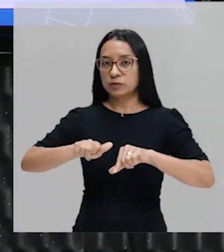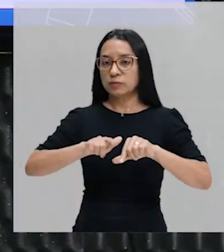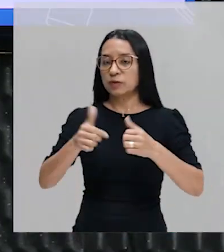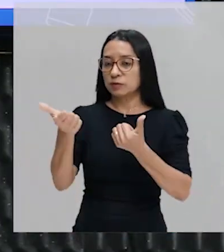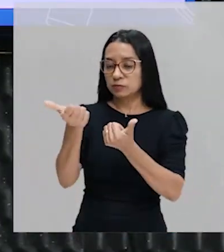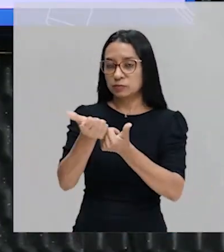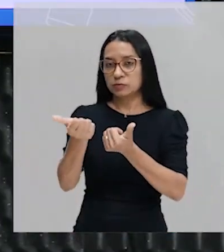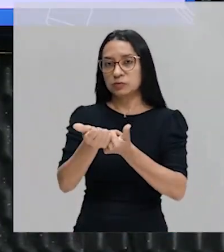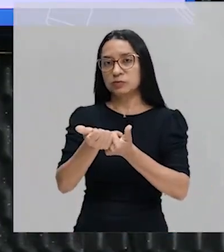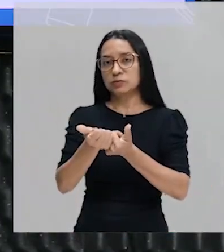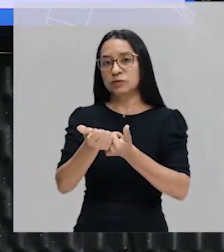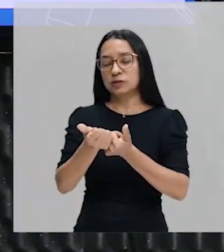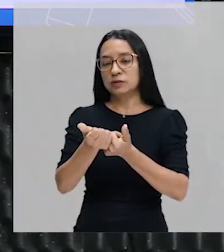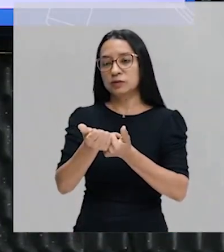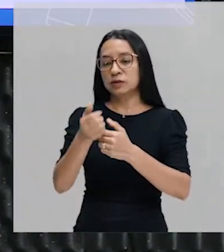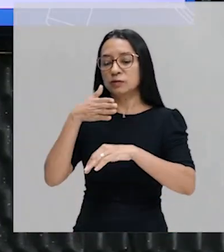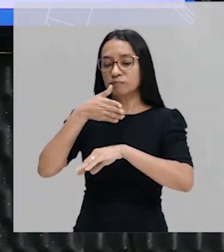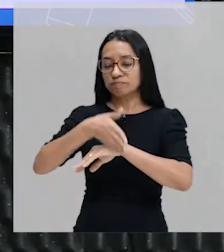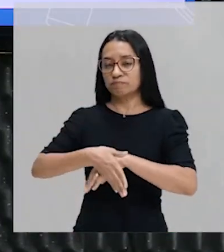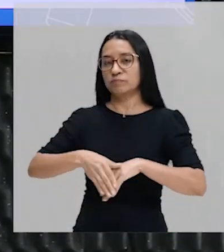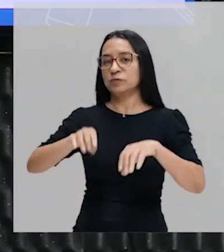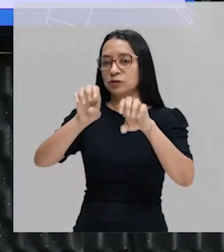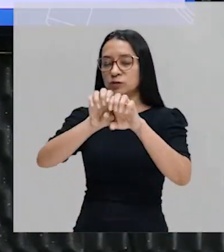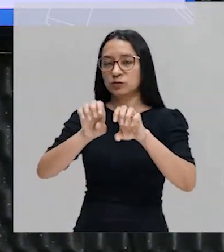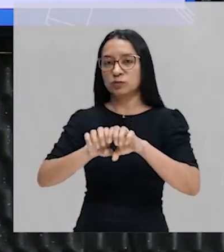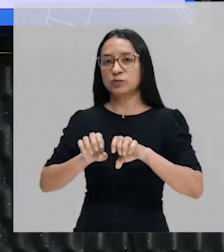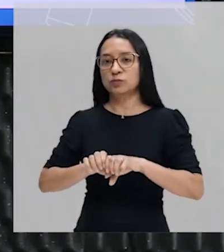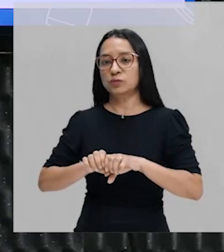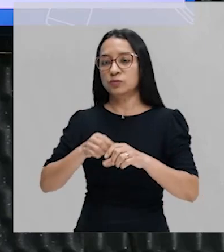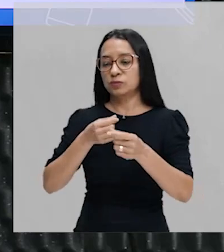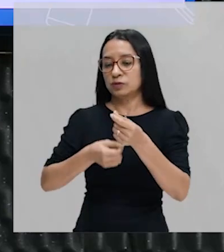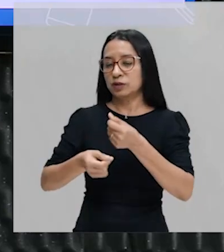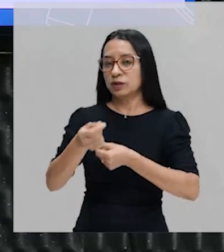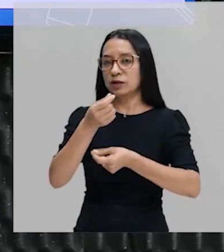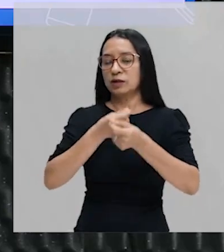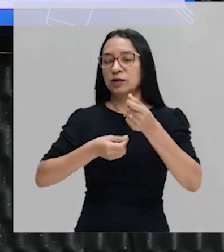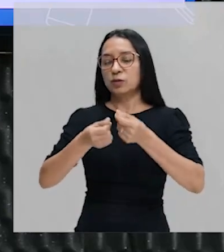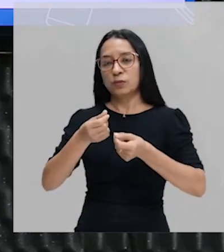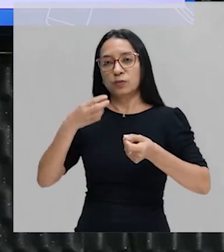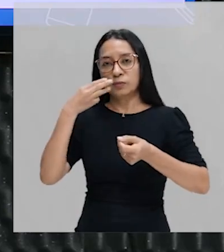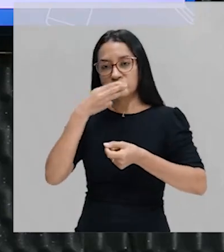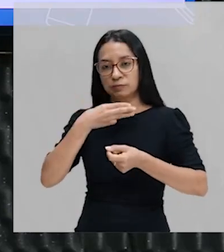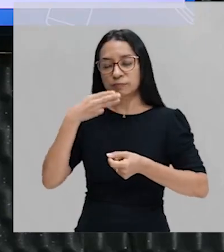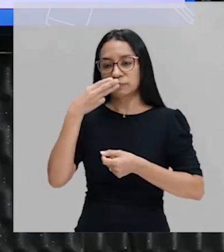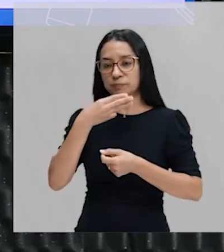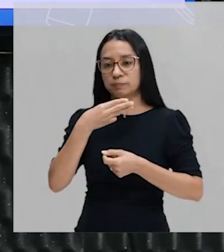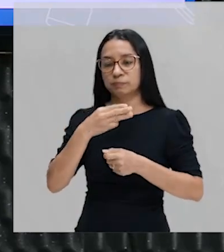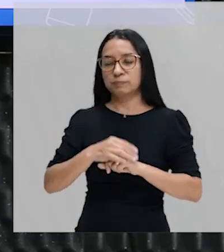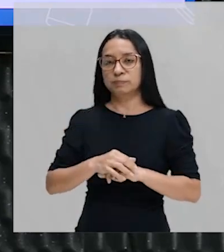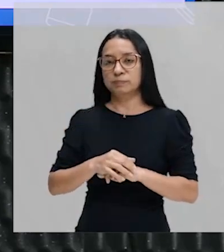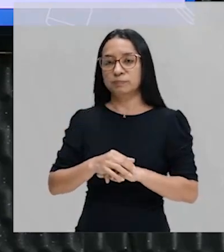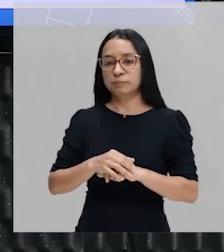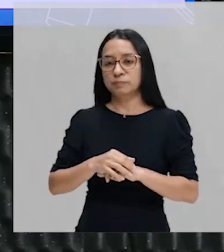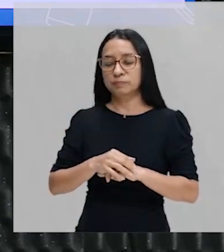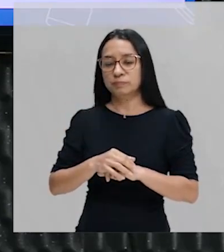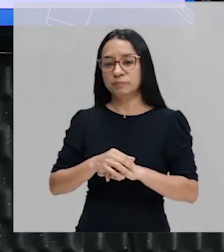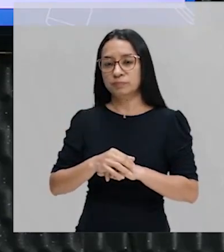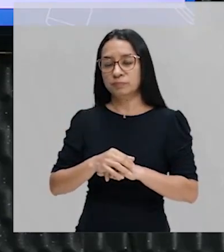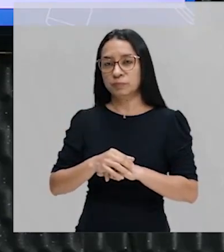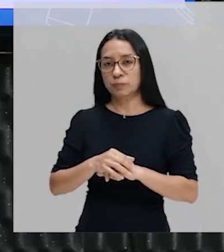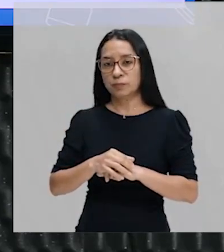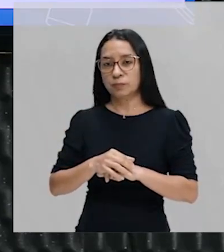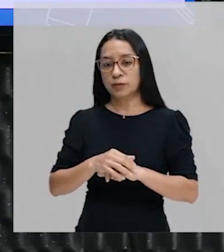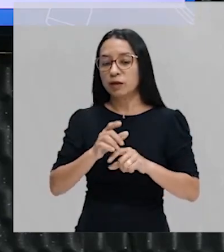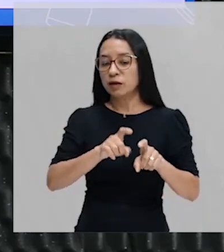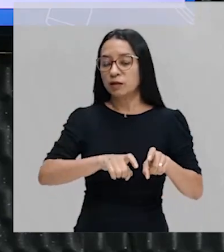dentro dessa estrutura de economia açucareira nos engenhos, a escravidão indígena, é a